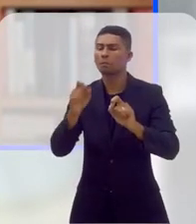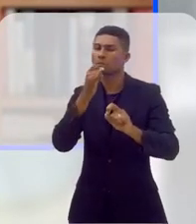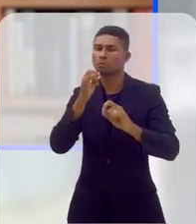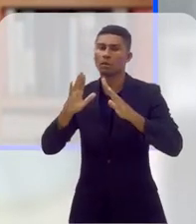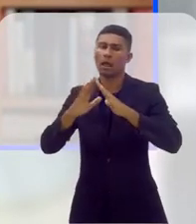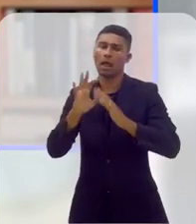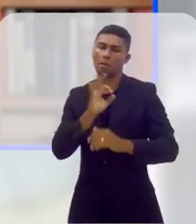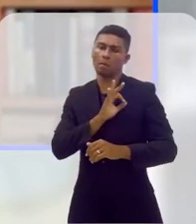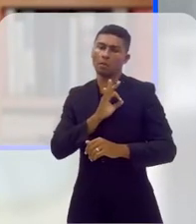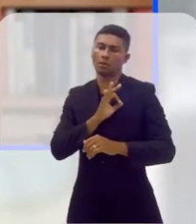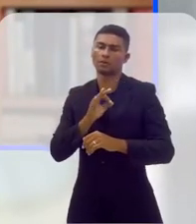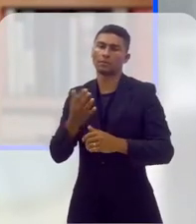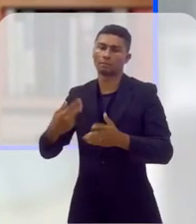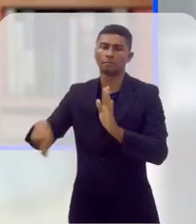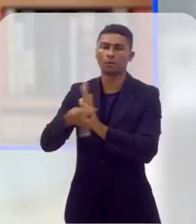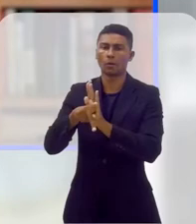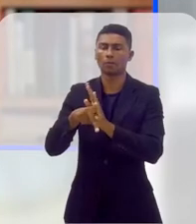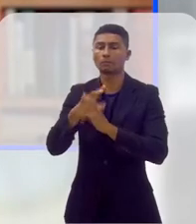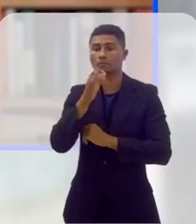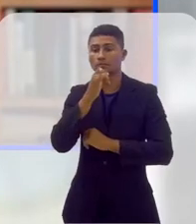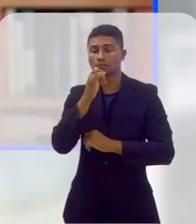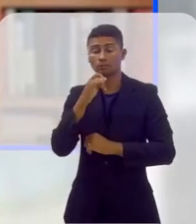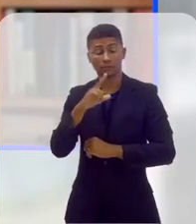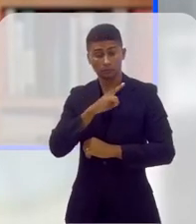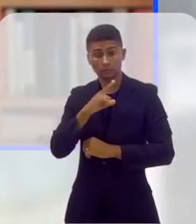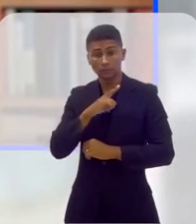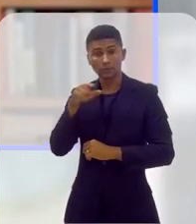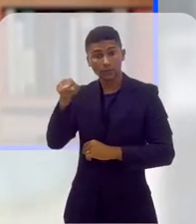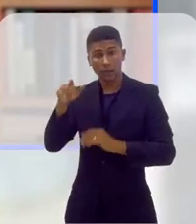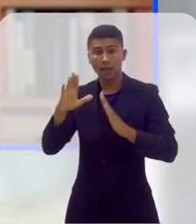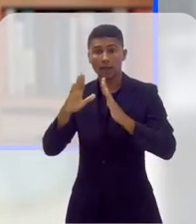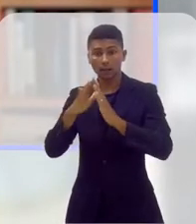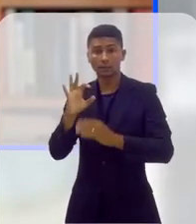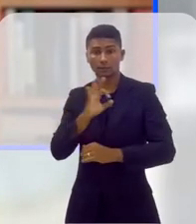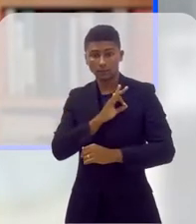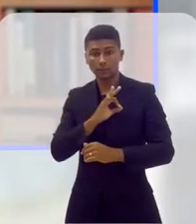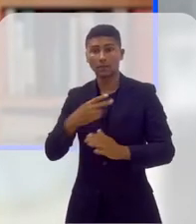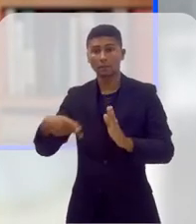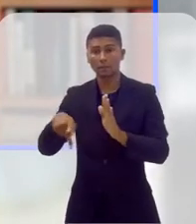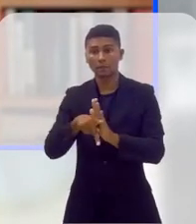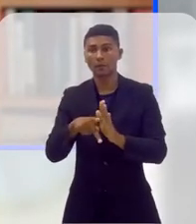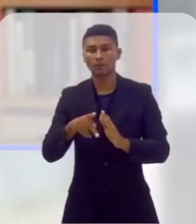por exemplo, a delegacia de combate à intolerância,